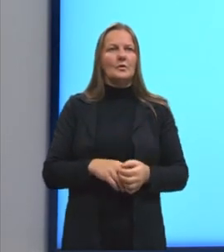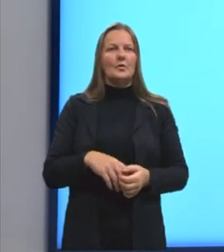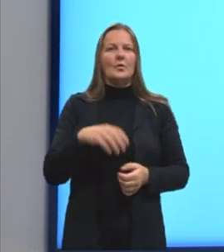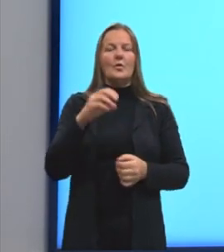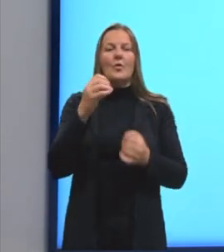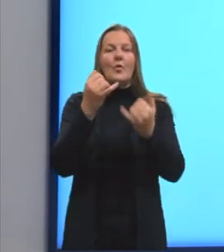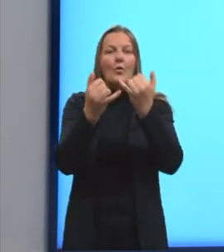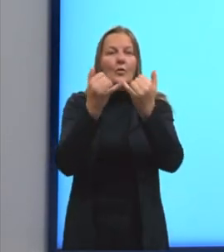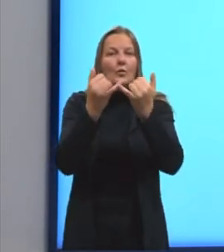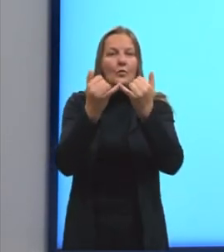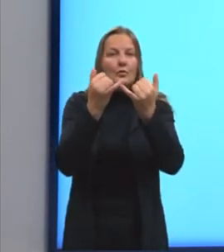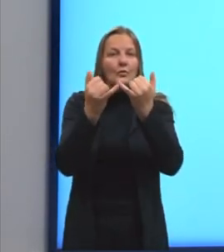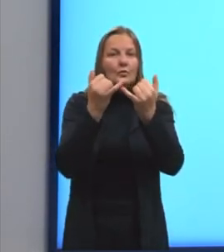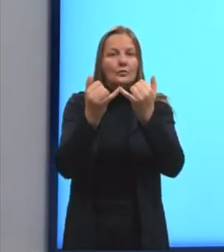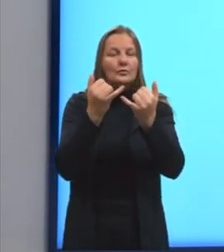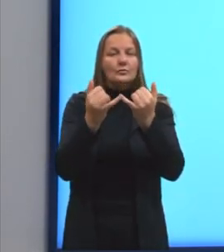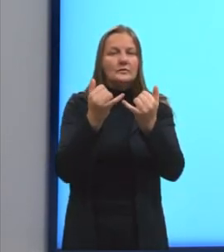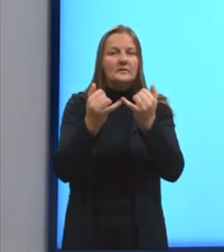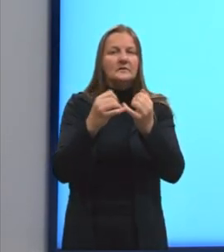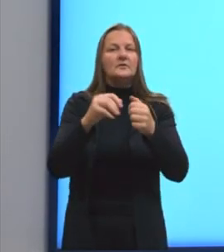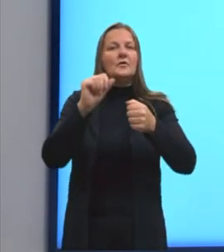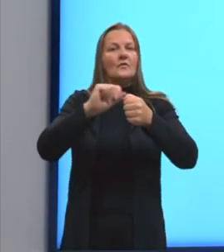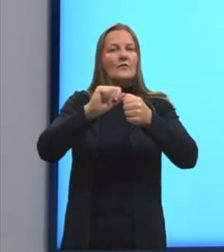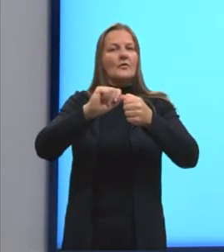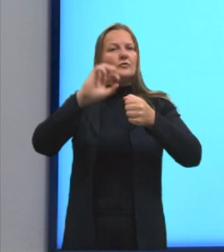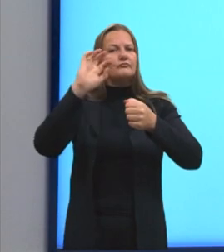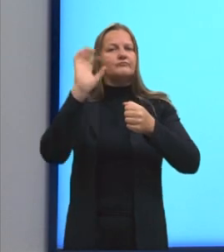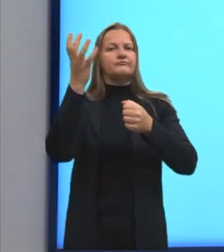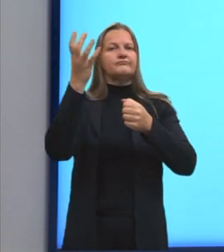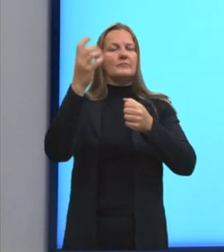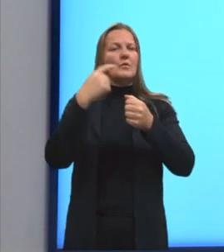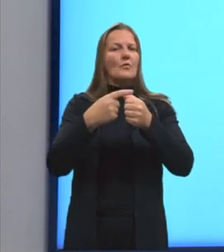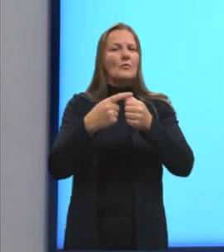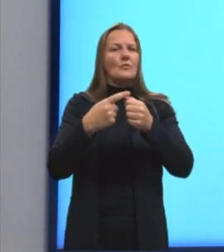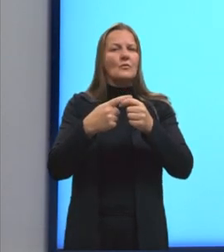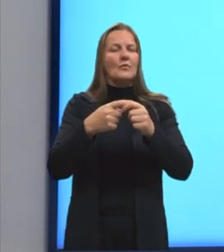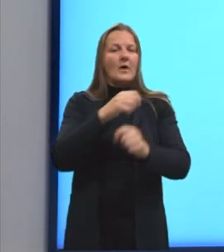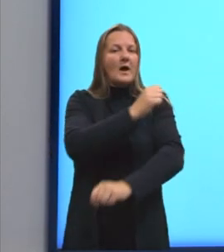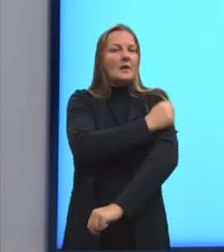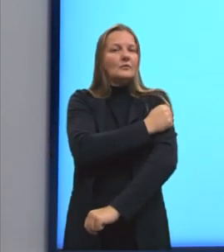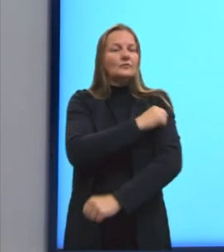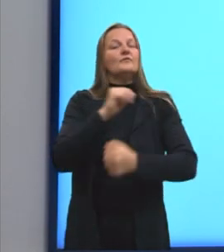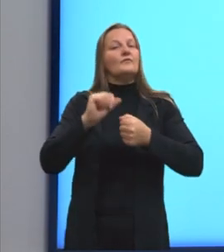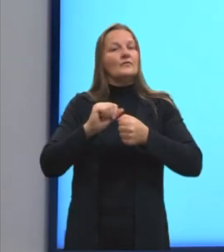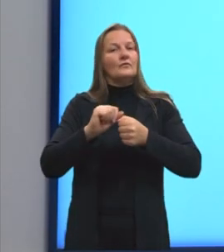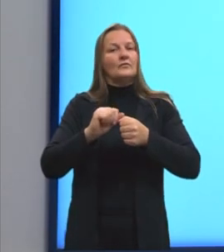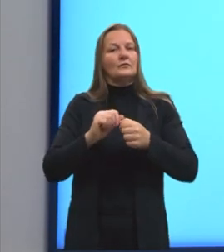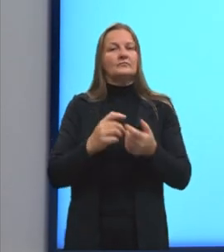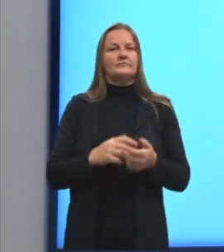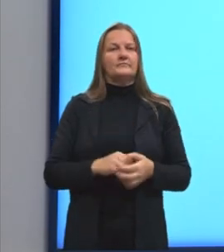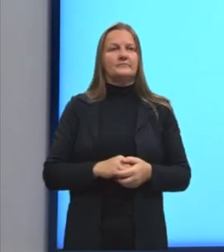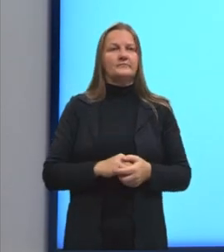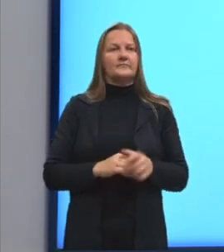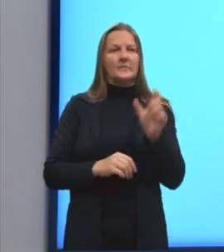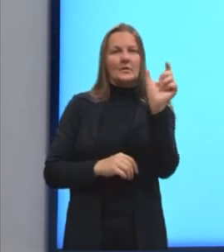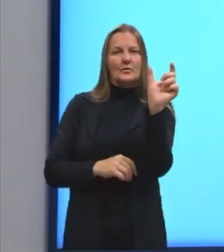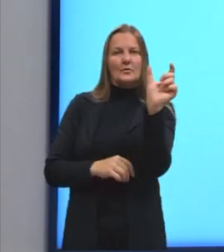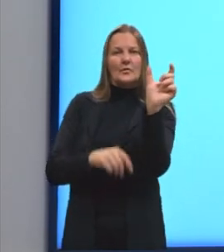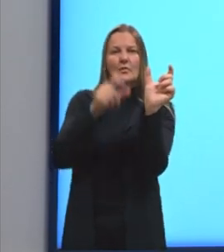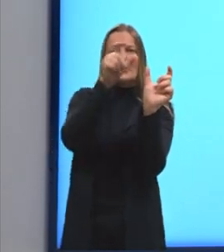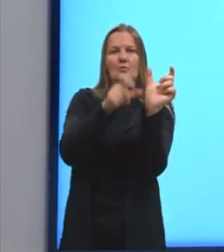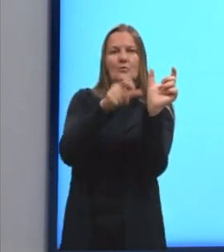Os exercícios foram resolvidos pelos alunos. Os exercícios aqui é o meu